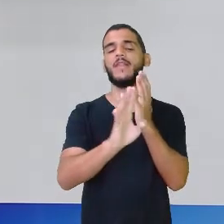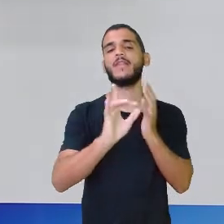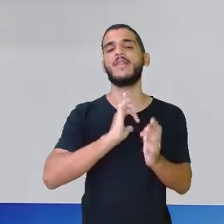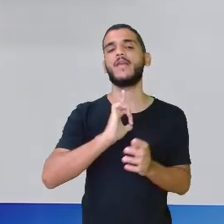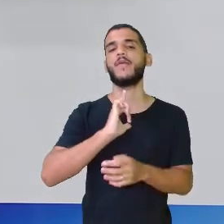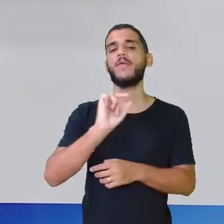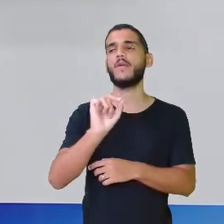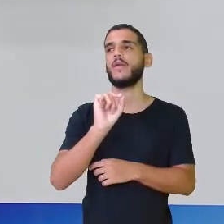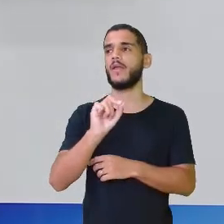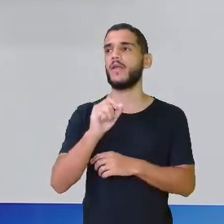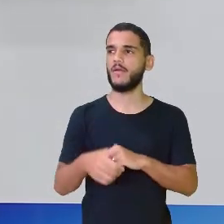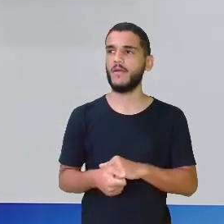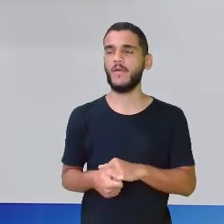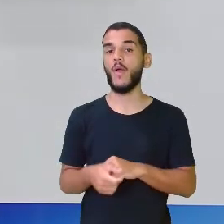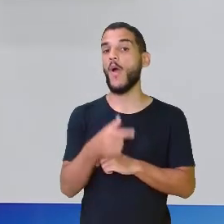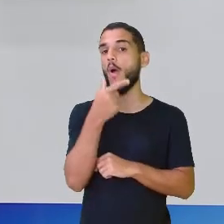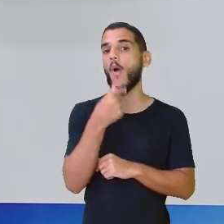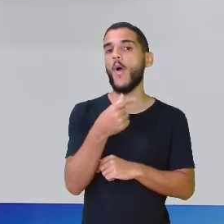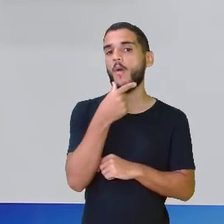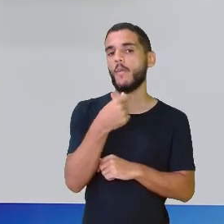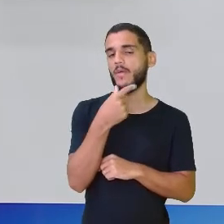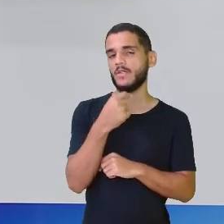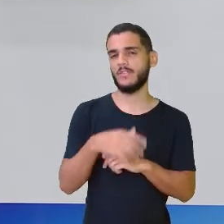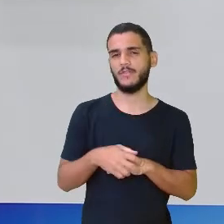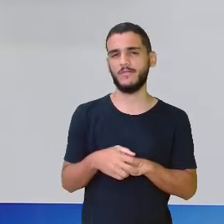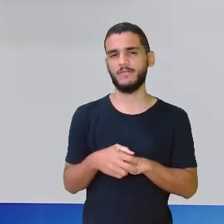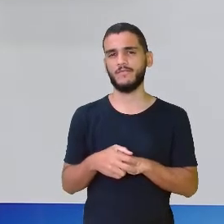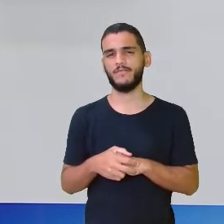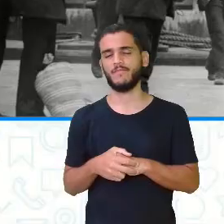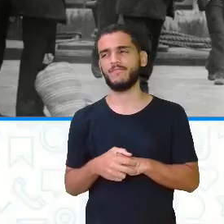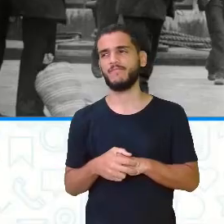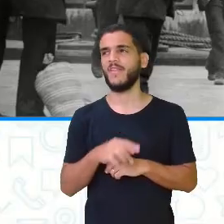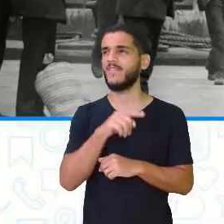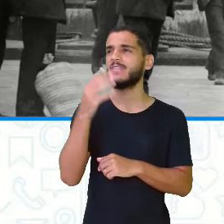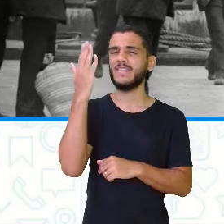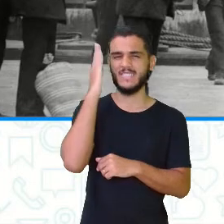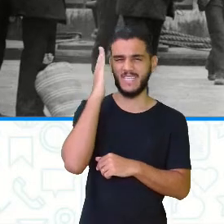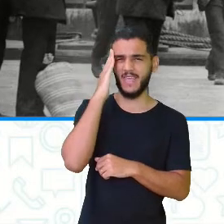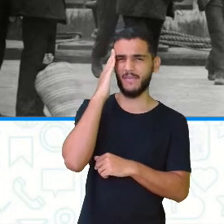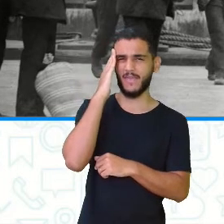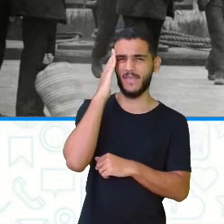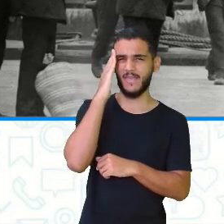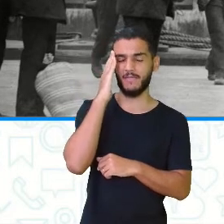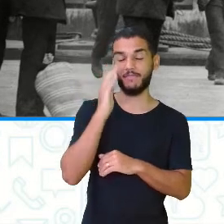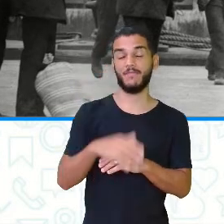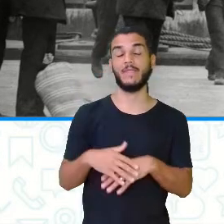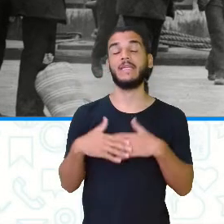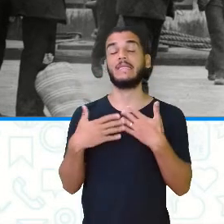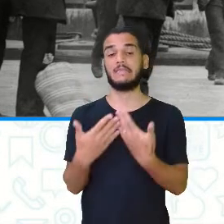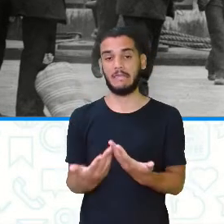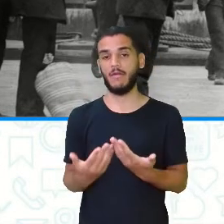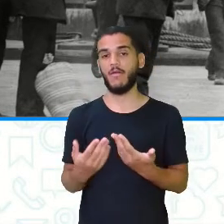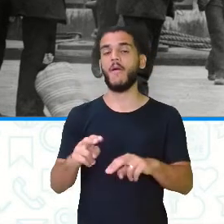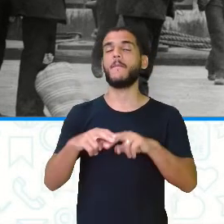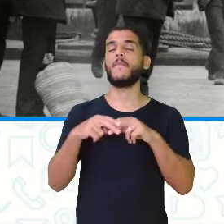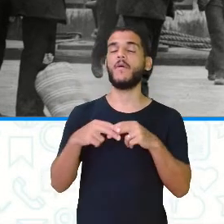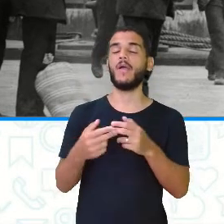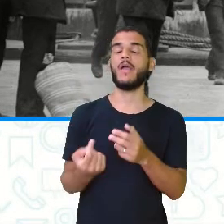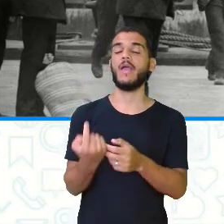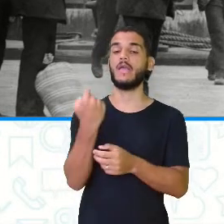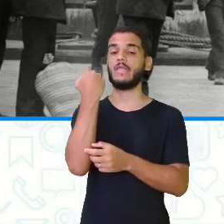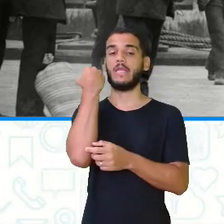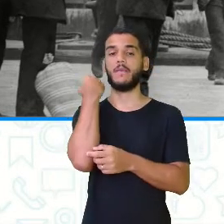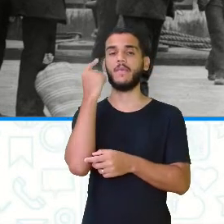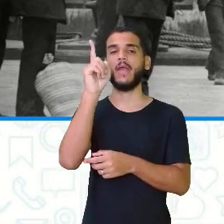Por que será que só tinha homens nessa foto? Será que vocês têm alguma ideia? Porque, antigamente, gente, se tinha muito... Era mais